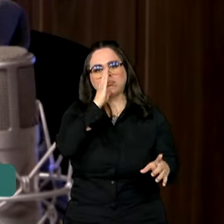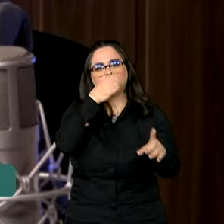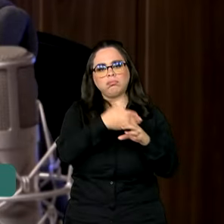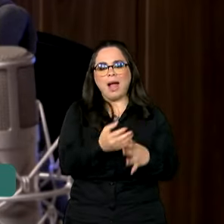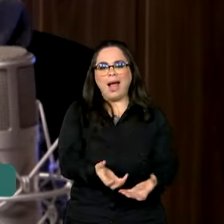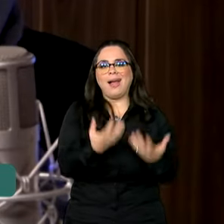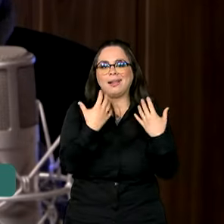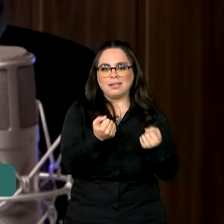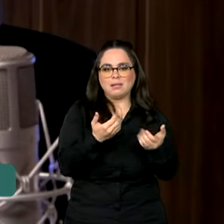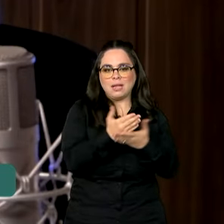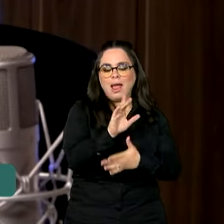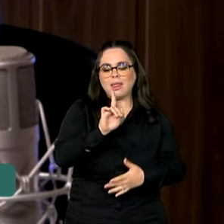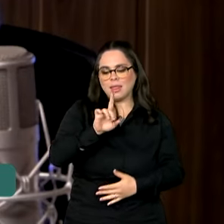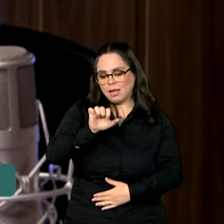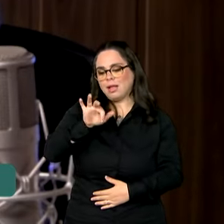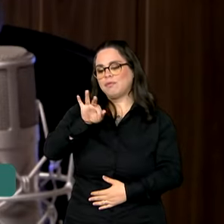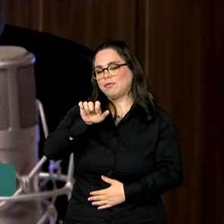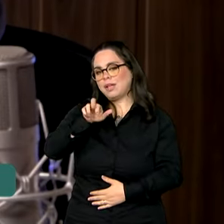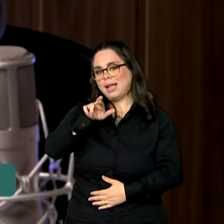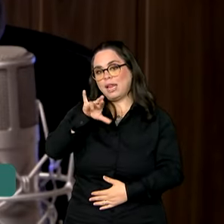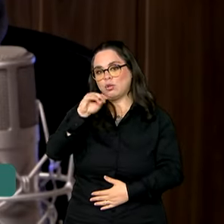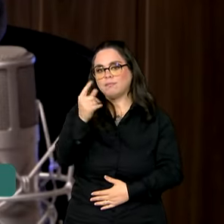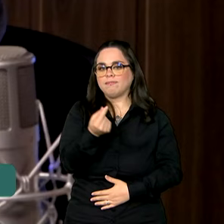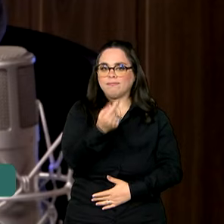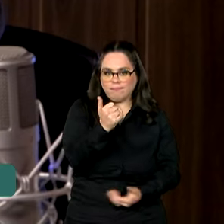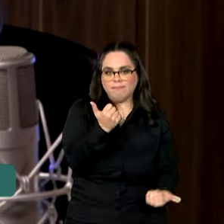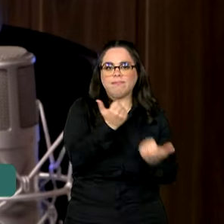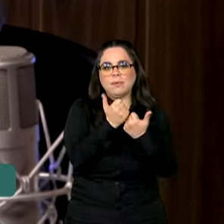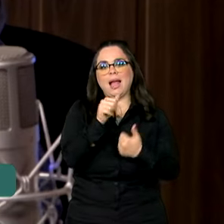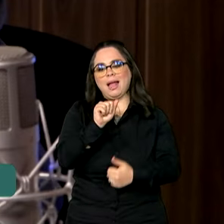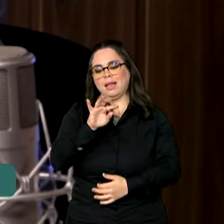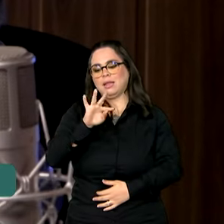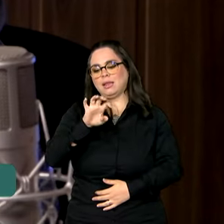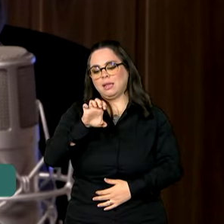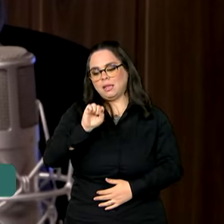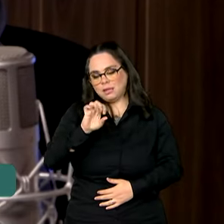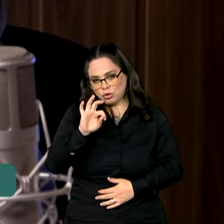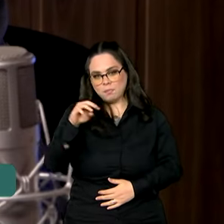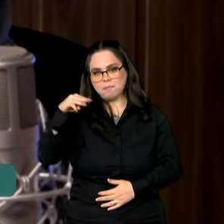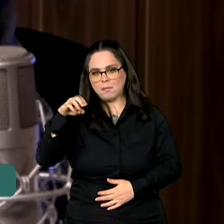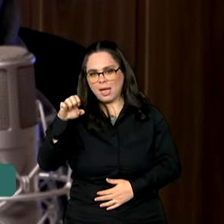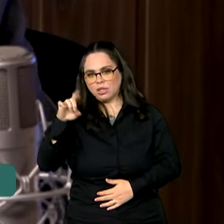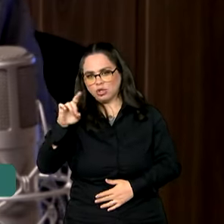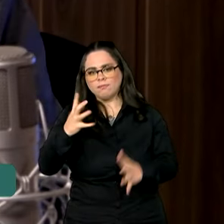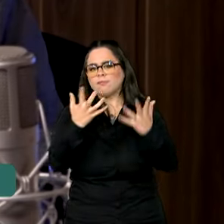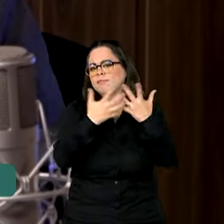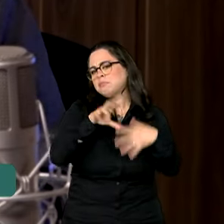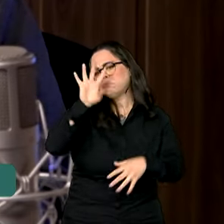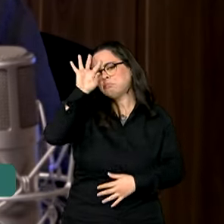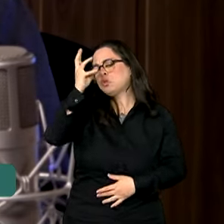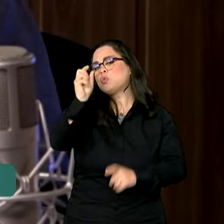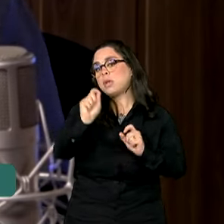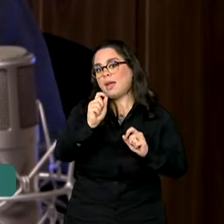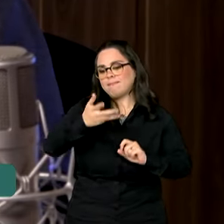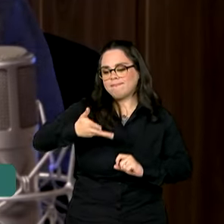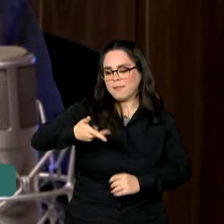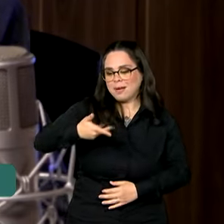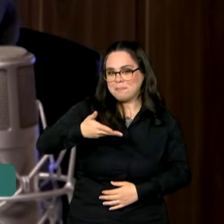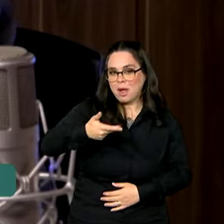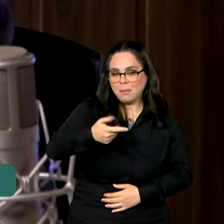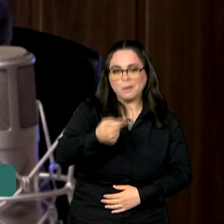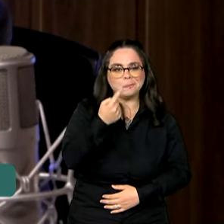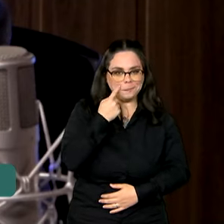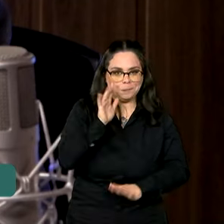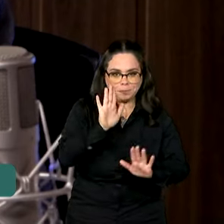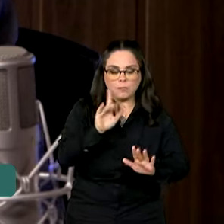deferimento desse auxílio do ateste médico. O que é que está acontecendo com isso? dando mais agilidade. Só para você ter uma